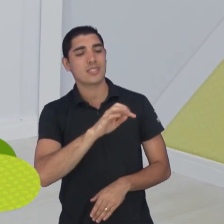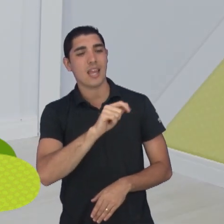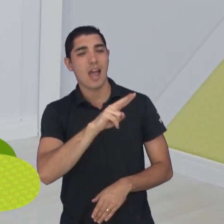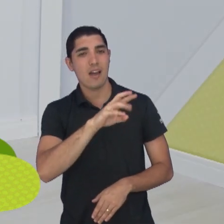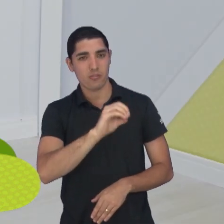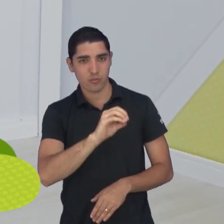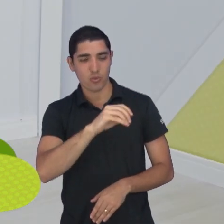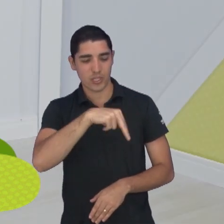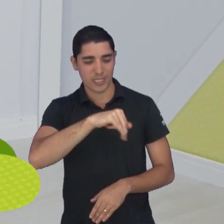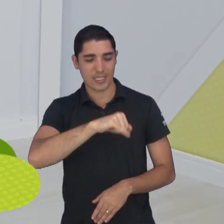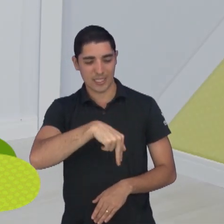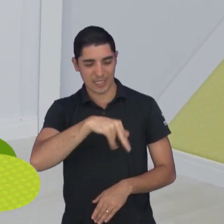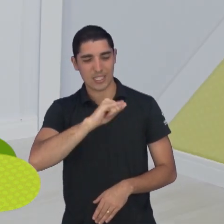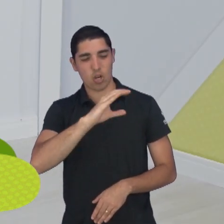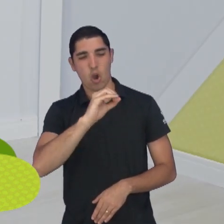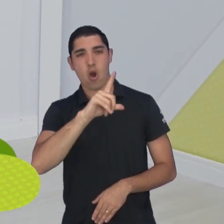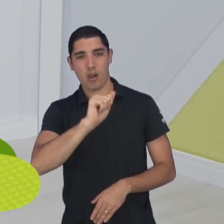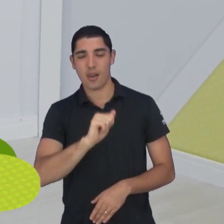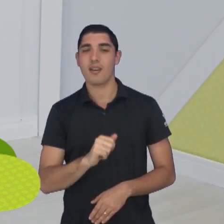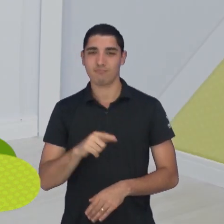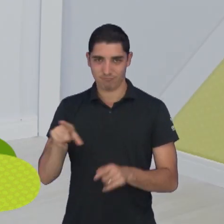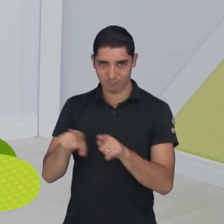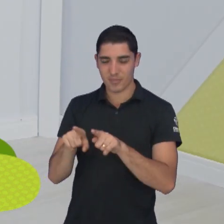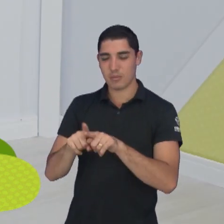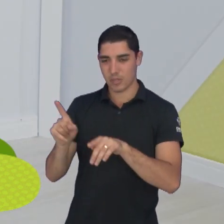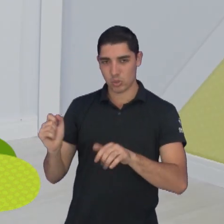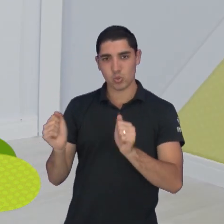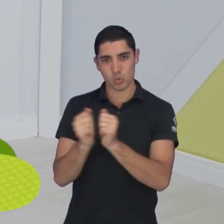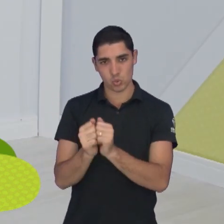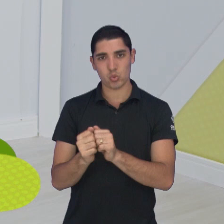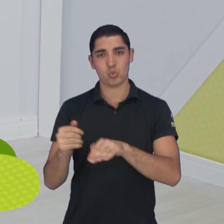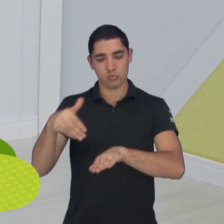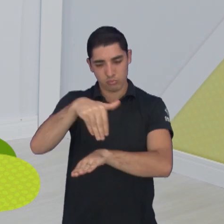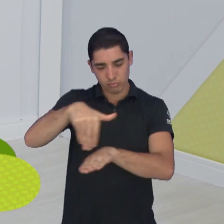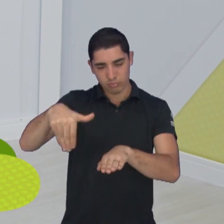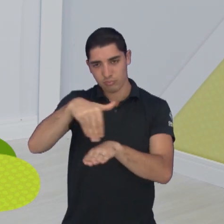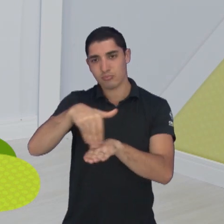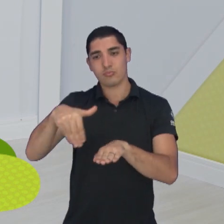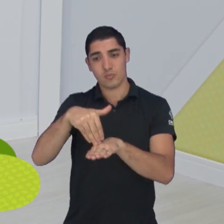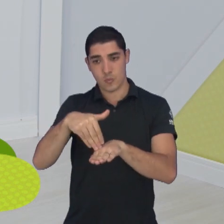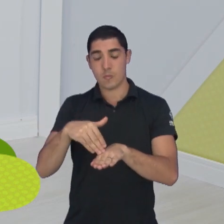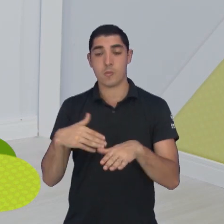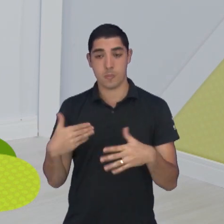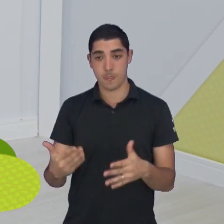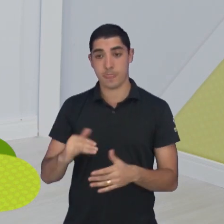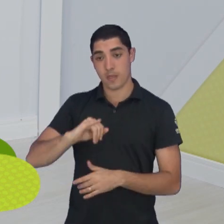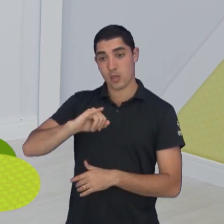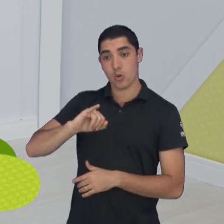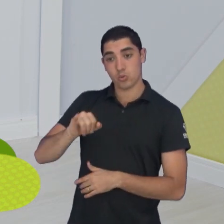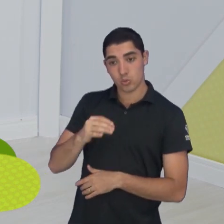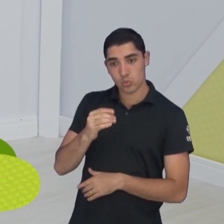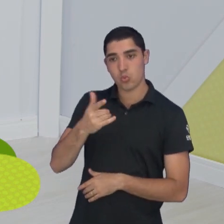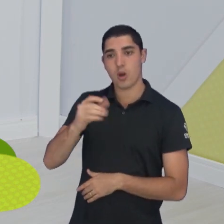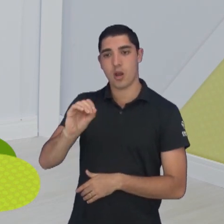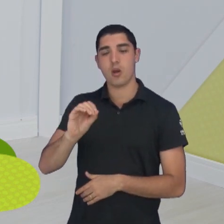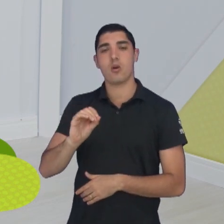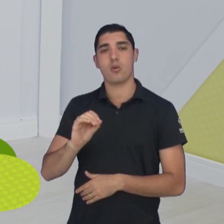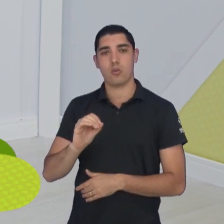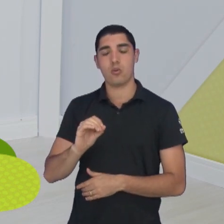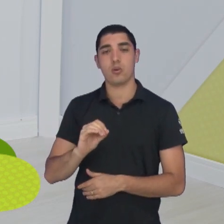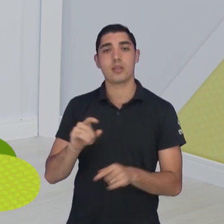Gustavo Nicola me falhou agora. Gustavo Nicola ali no meio de campo, porque eles meio que revezam, né? Ali nesse meio de campo. Aí João Gabriel, o Nicolas, o